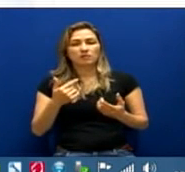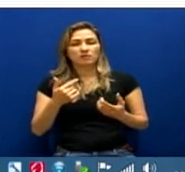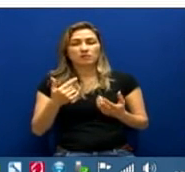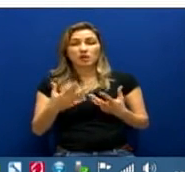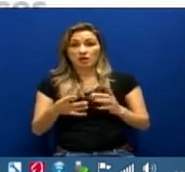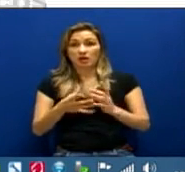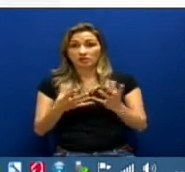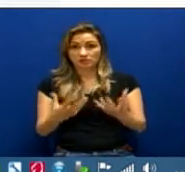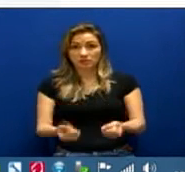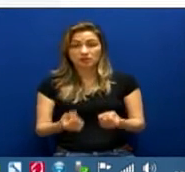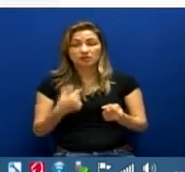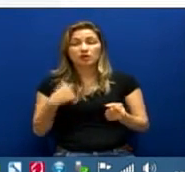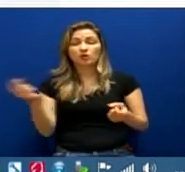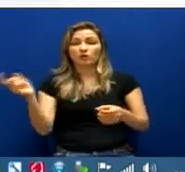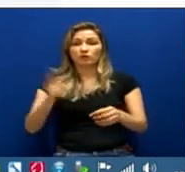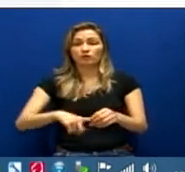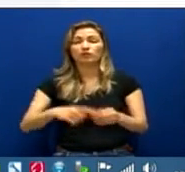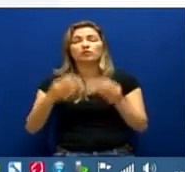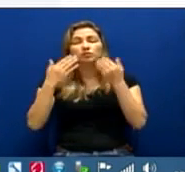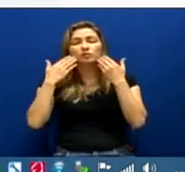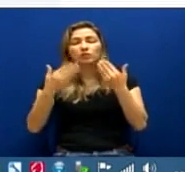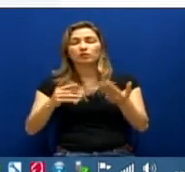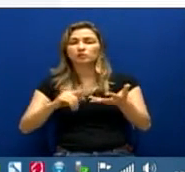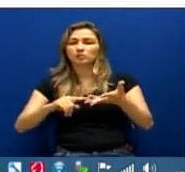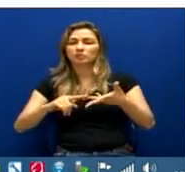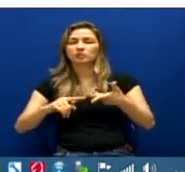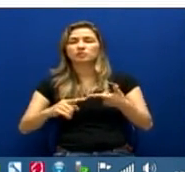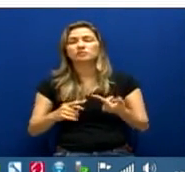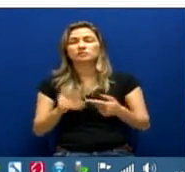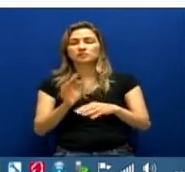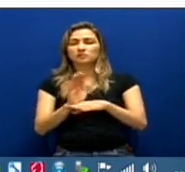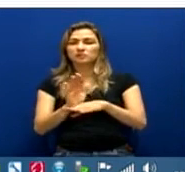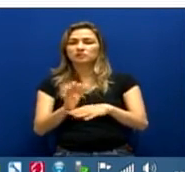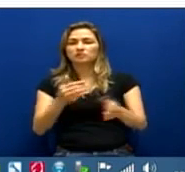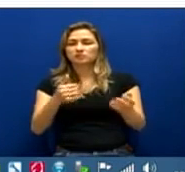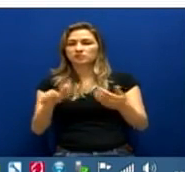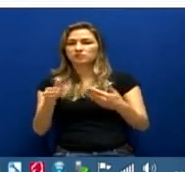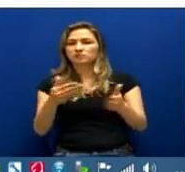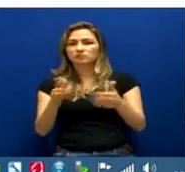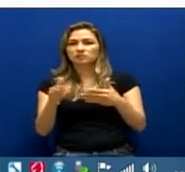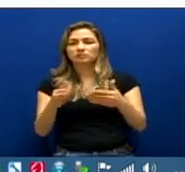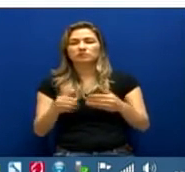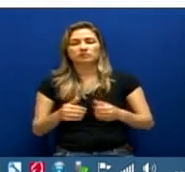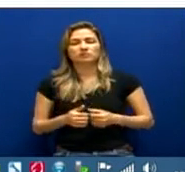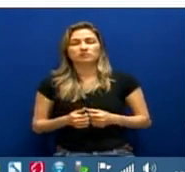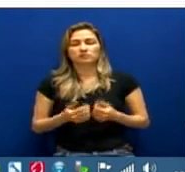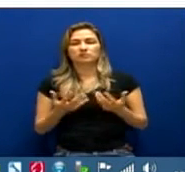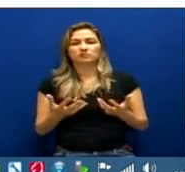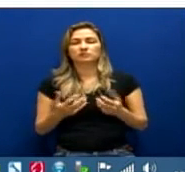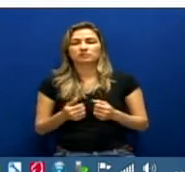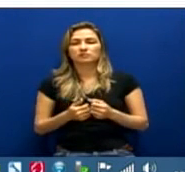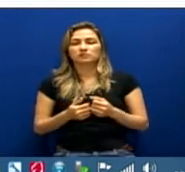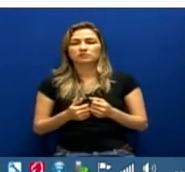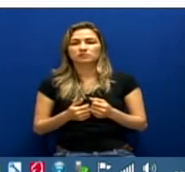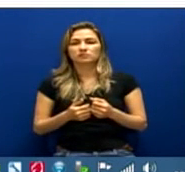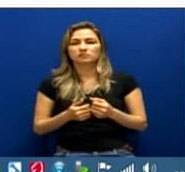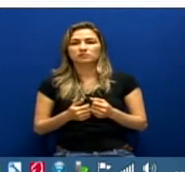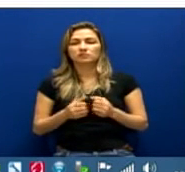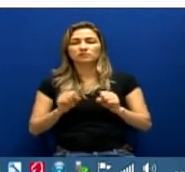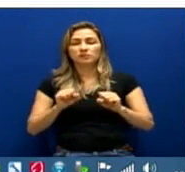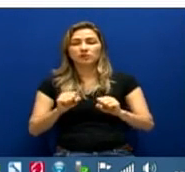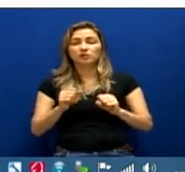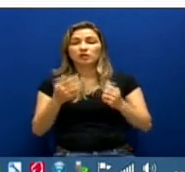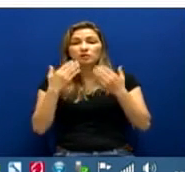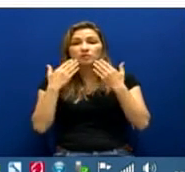dados técnicos e tecnológicos. Eu agradeço a oportunidade e peço a vocês a compreensão. Conheça o grupo